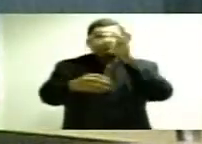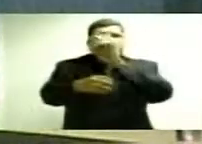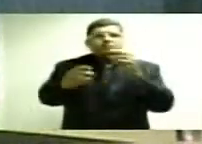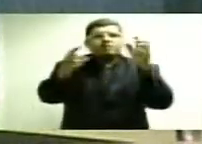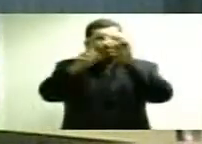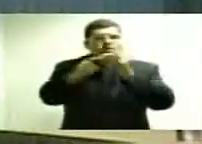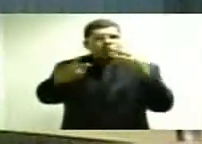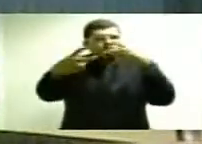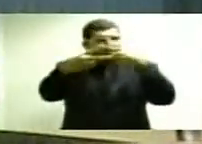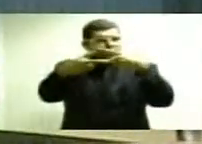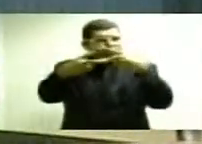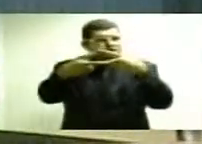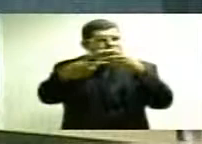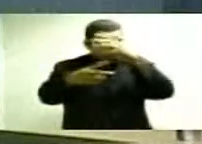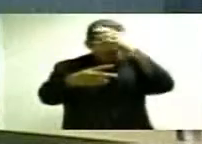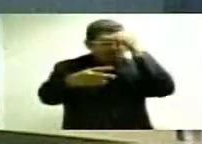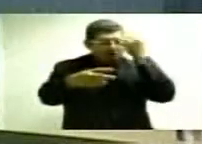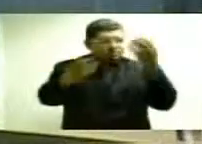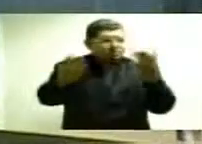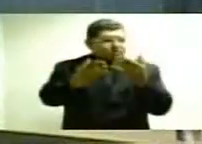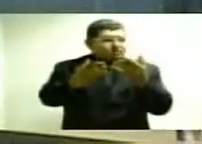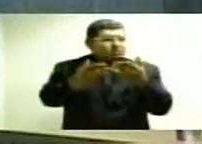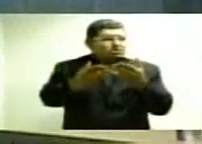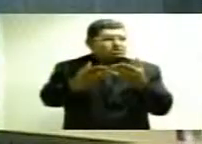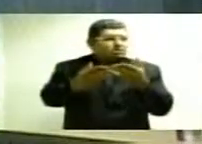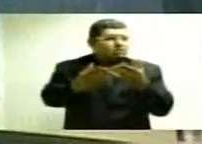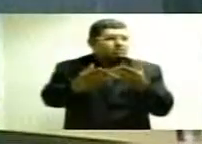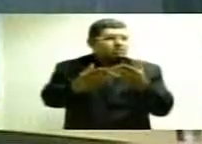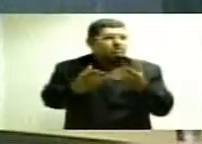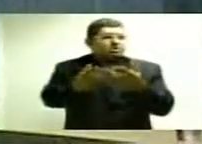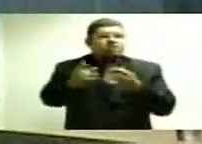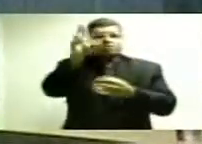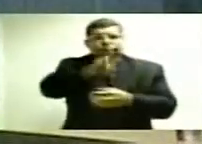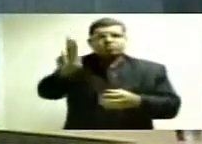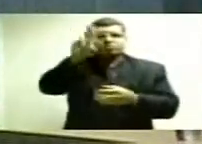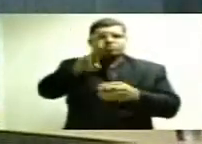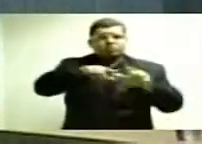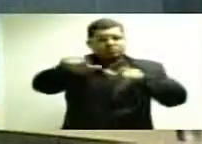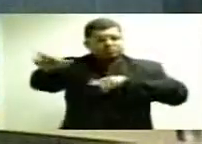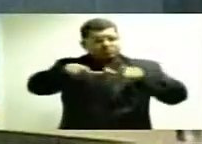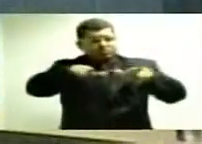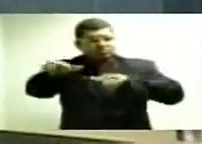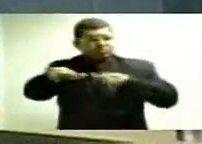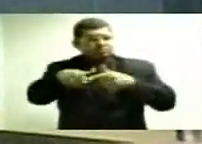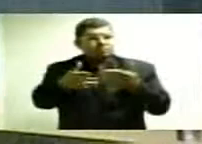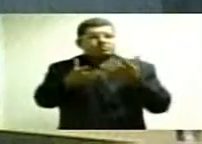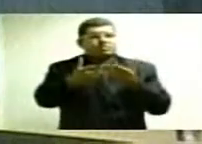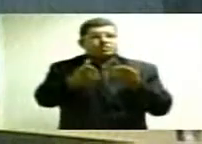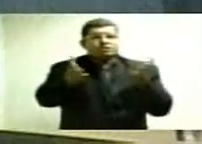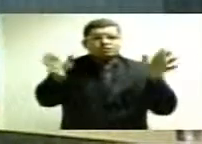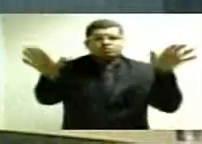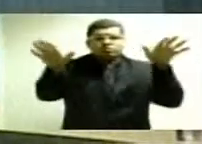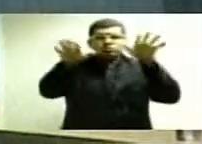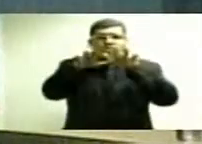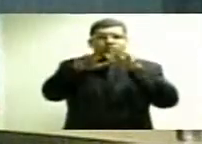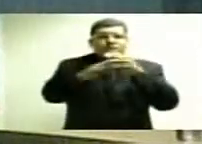a taxa de administração do Amazonas Preve, é utilizar esses recursos para cobrir